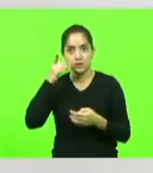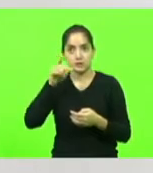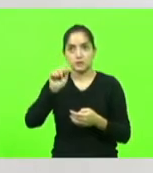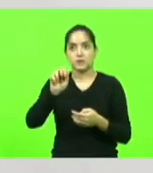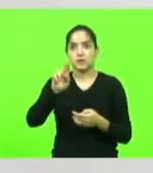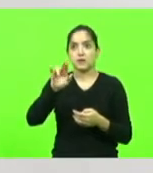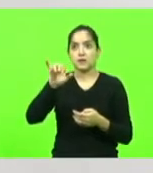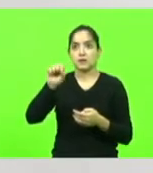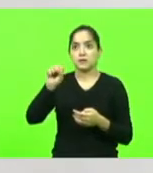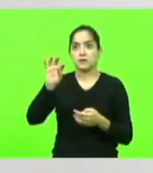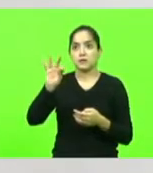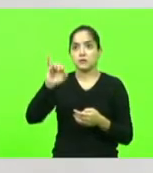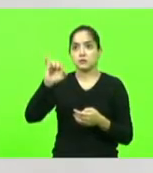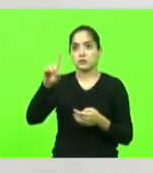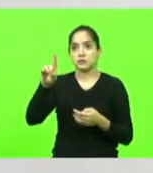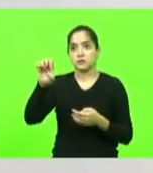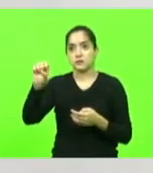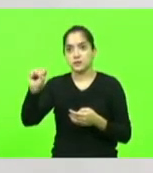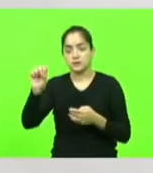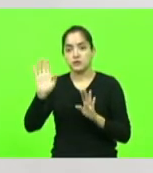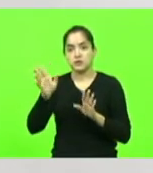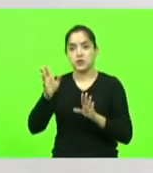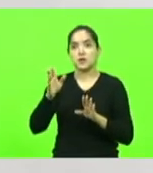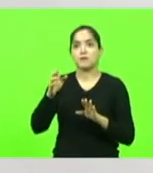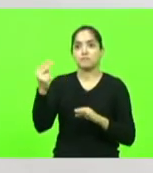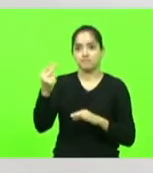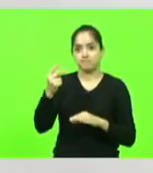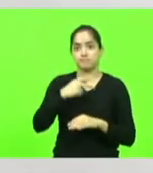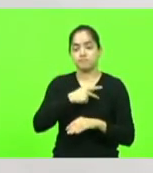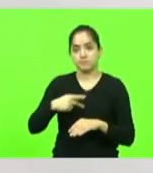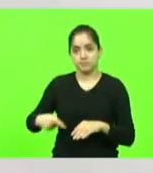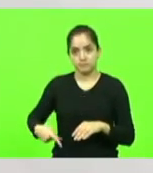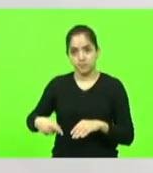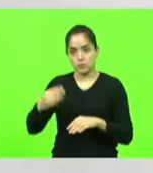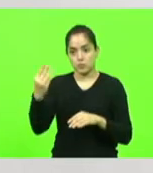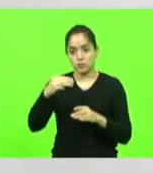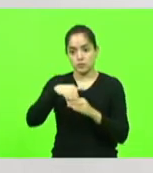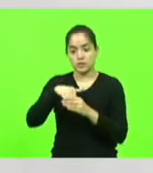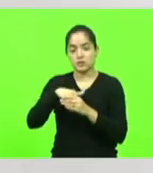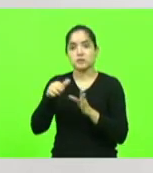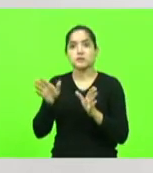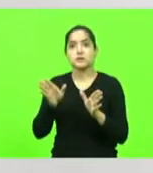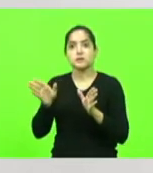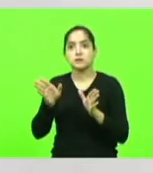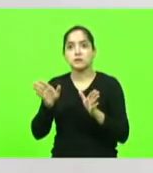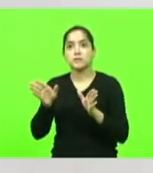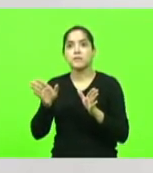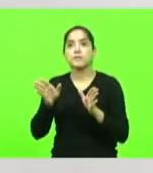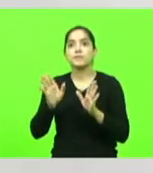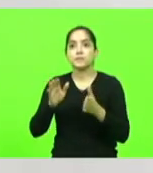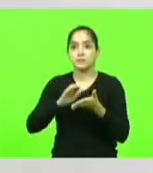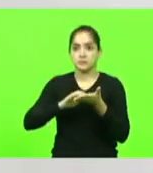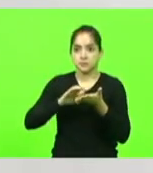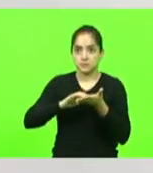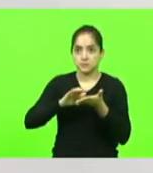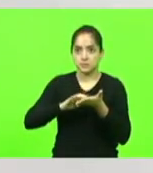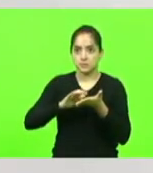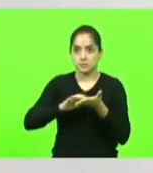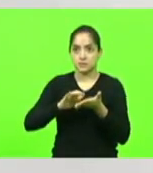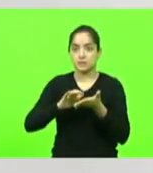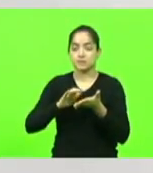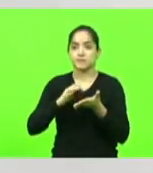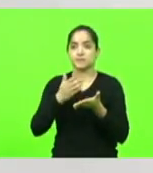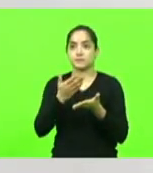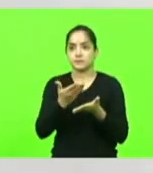aqui dessa casa, já foi vice-presidente por três legislaturas, foi vice-presidente, foi secretário, e leva